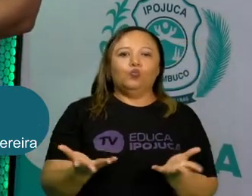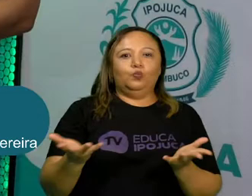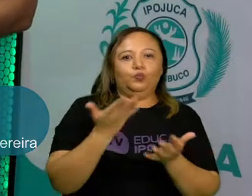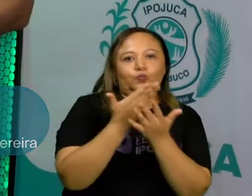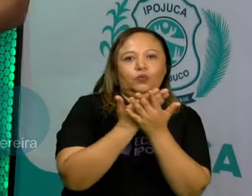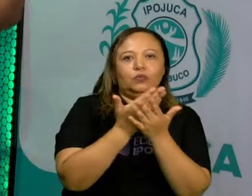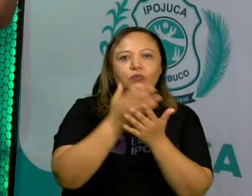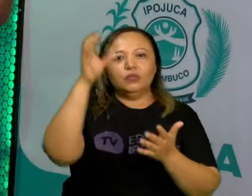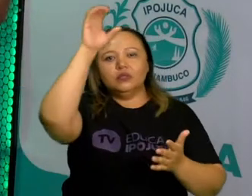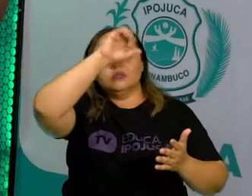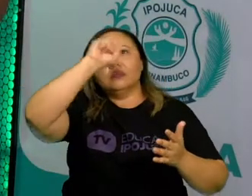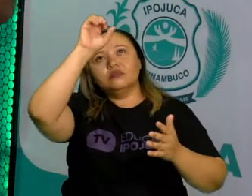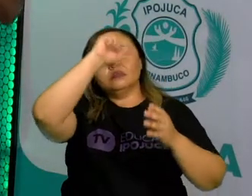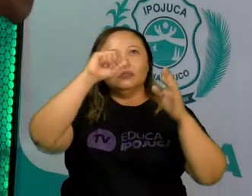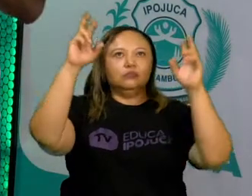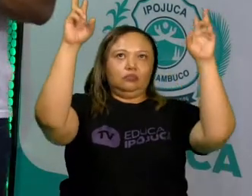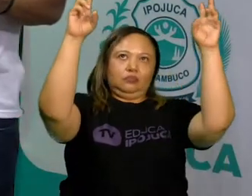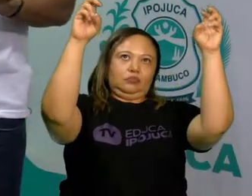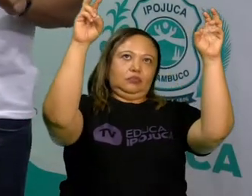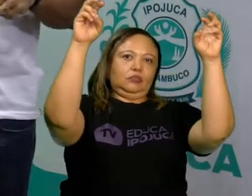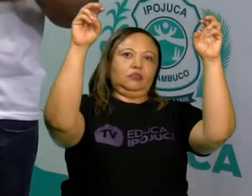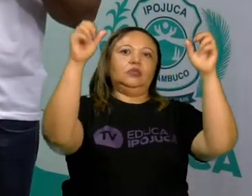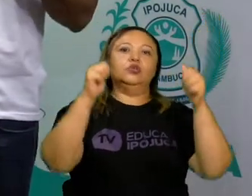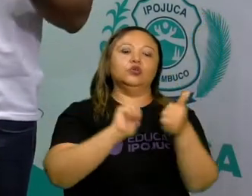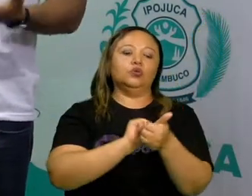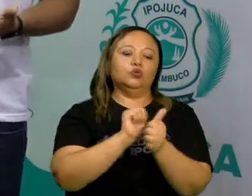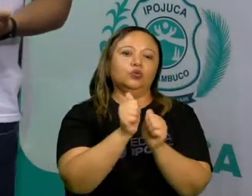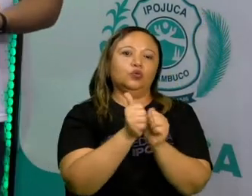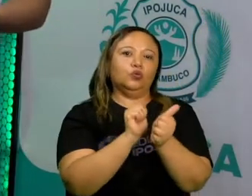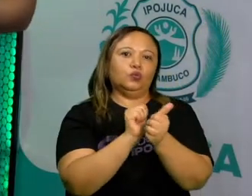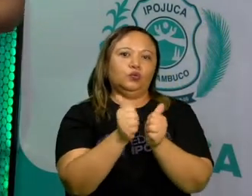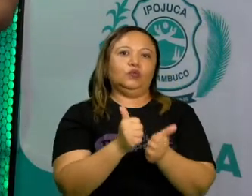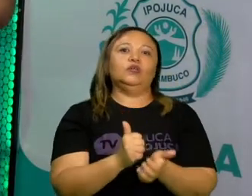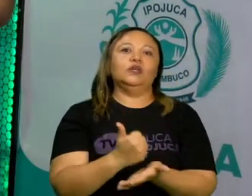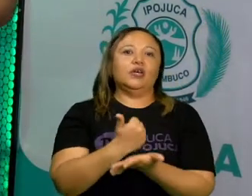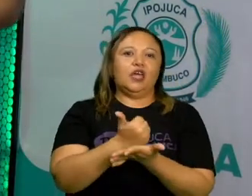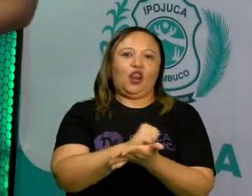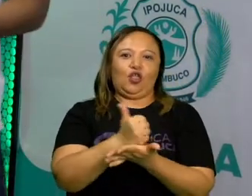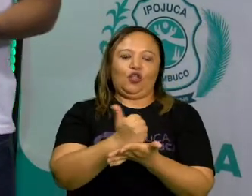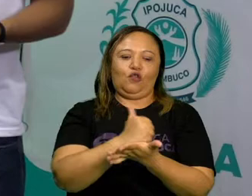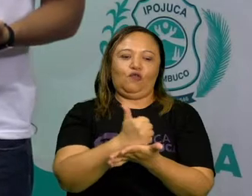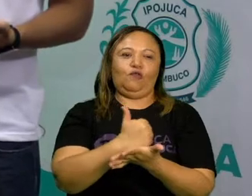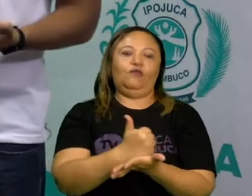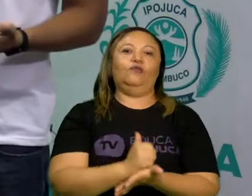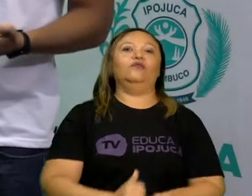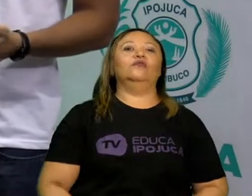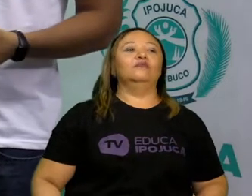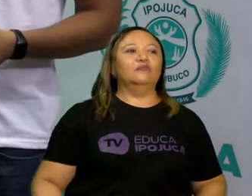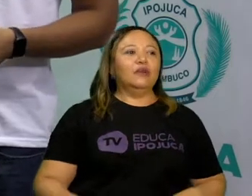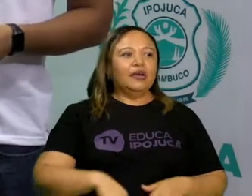eletrônicos. Nosso tema especificamente a introdução aos jogos eletrônicos.